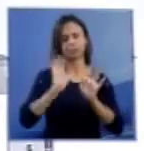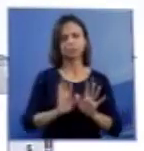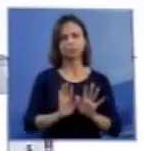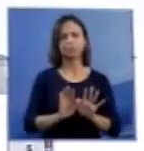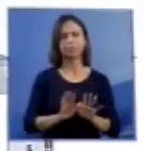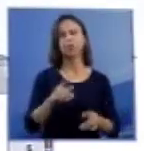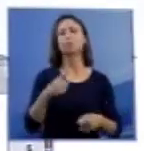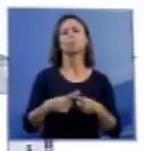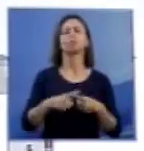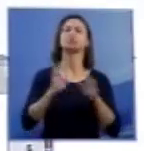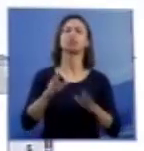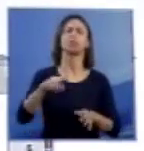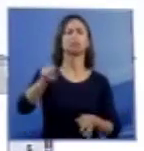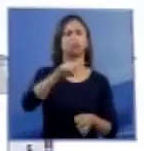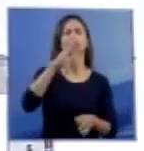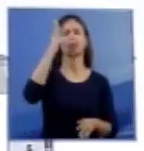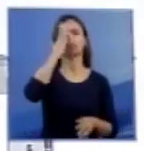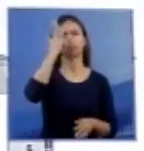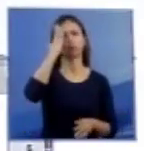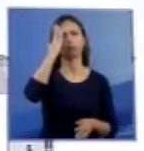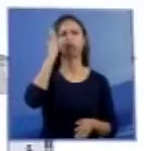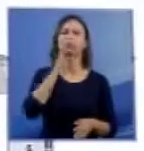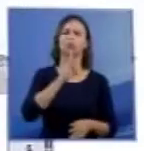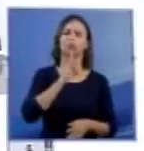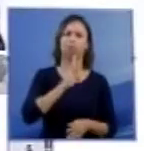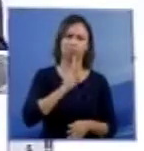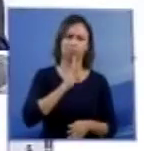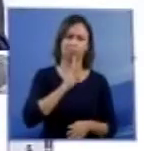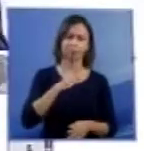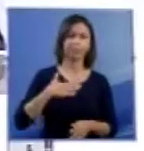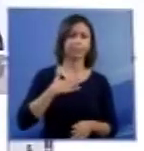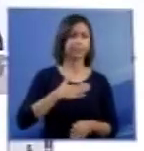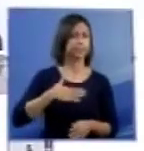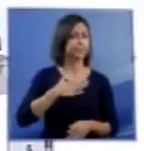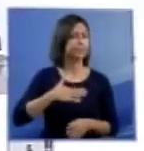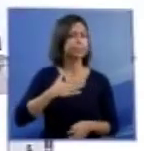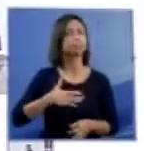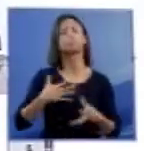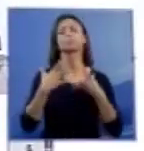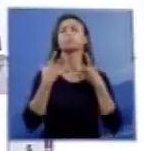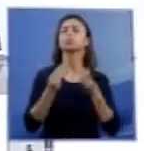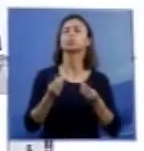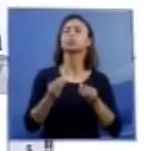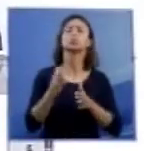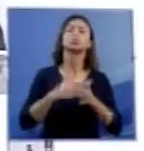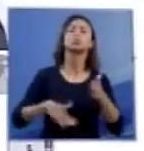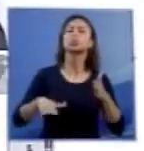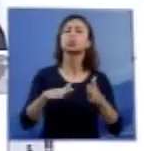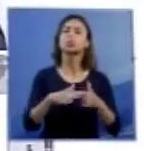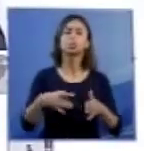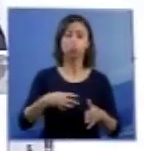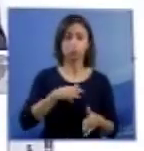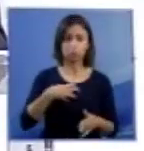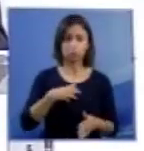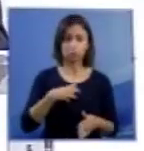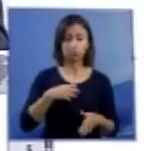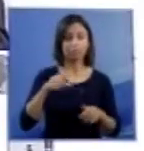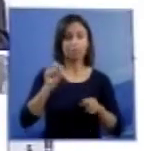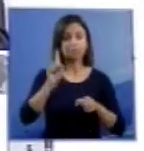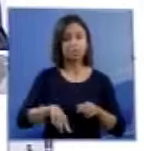já ser do conhecimento de todos. Gostaríamos muito que todas essas situações fossem diferentes,